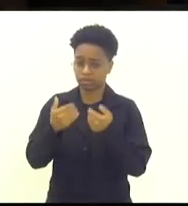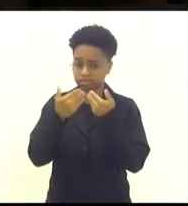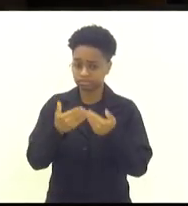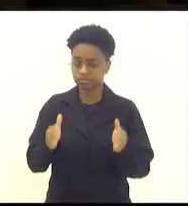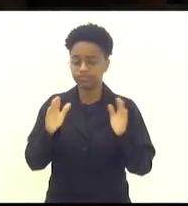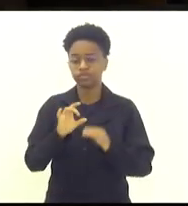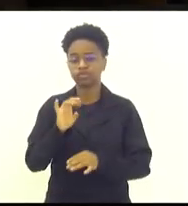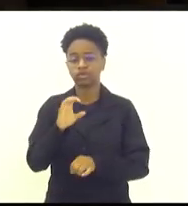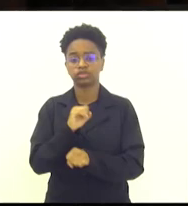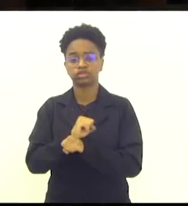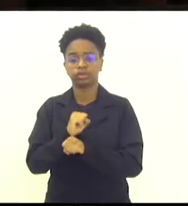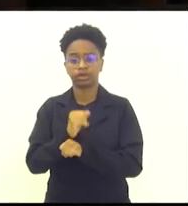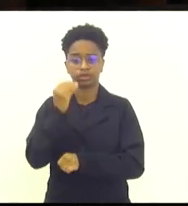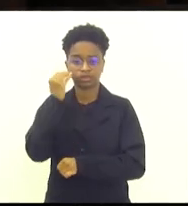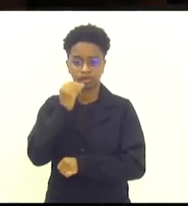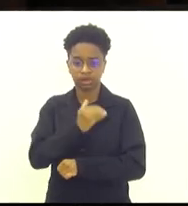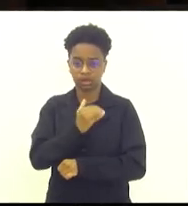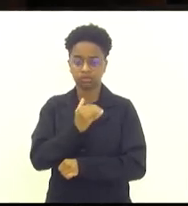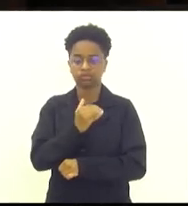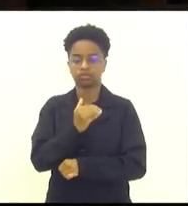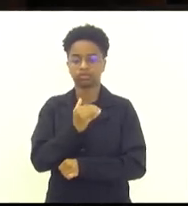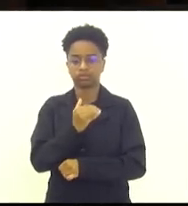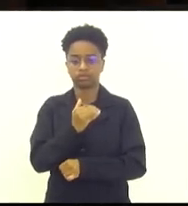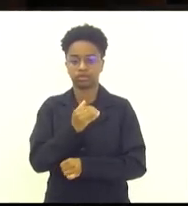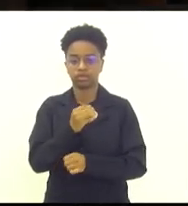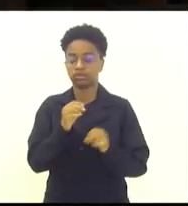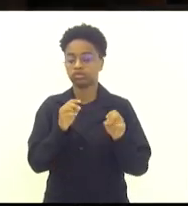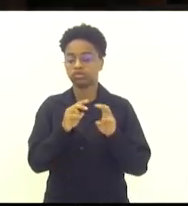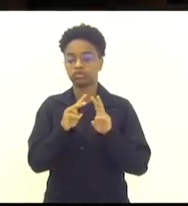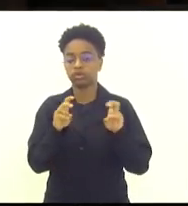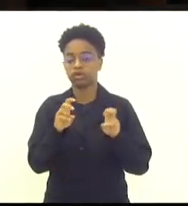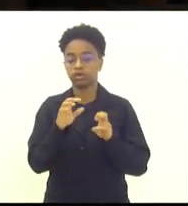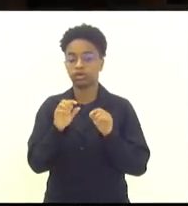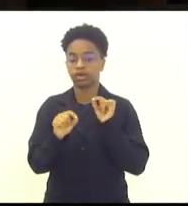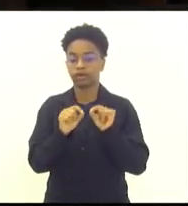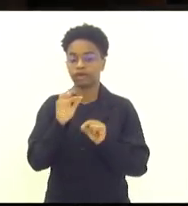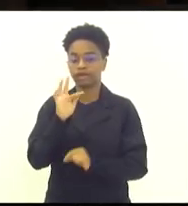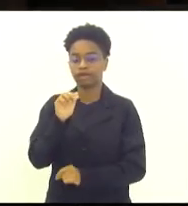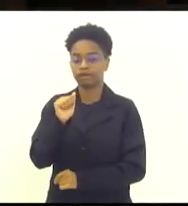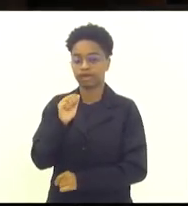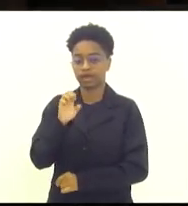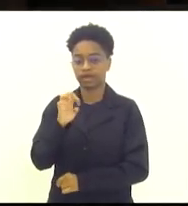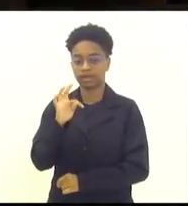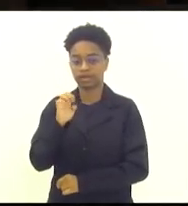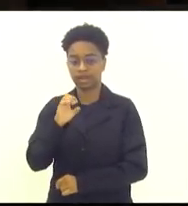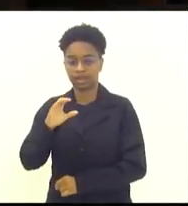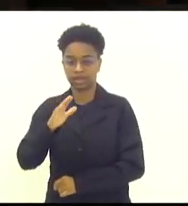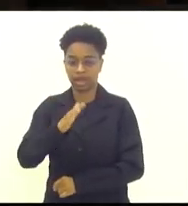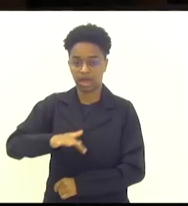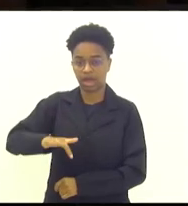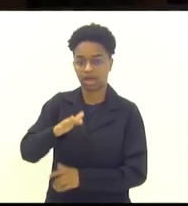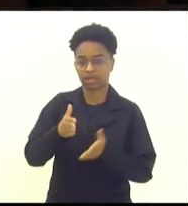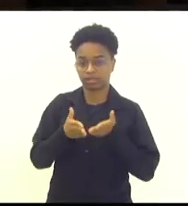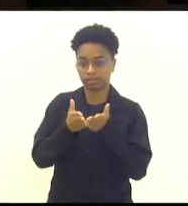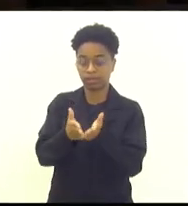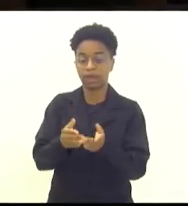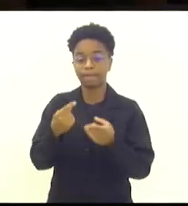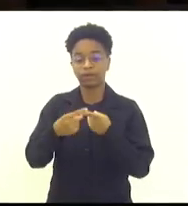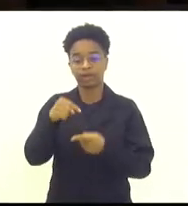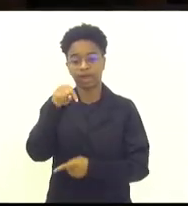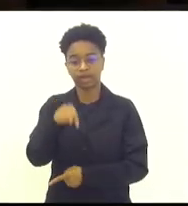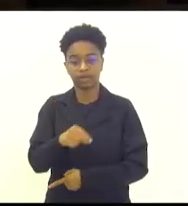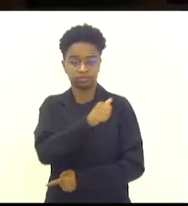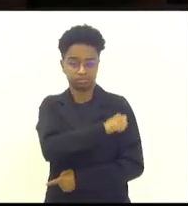a agenda do nosso governador, Cláudio Castro, referente a uma Fitec náutica. O Estado do Rio de Janeiro tem uma vocação enorme